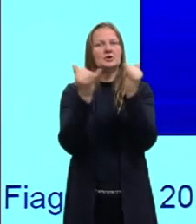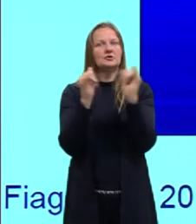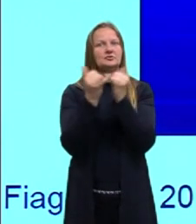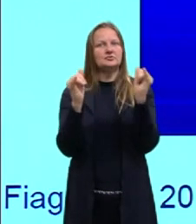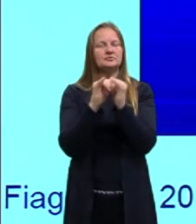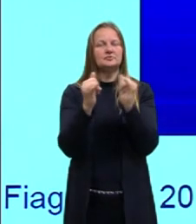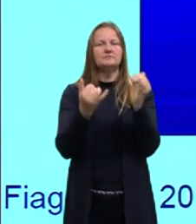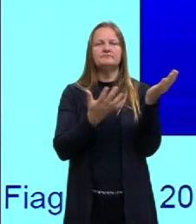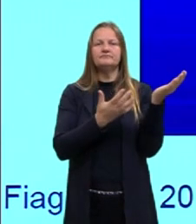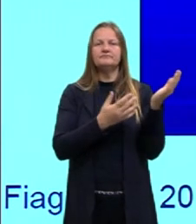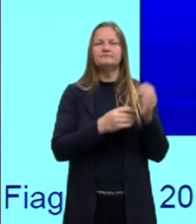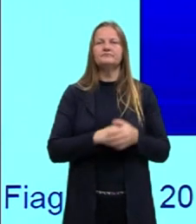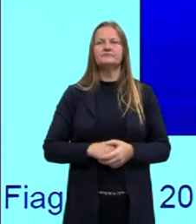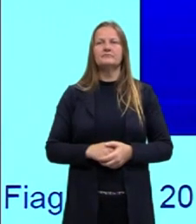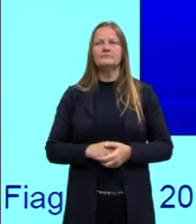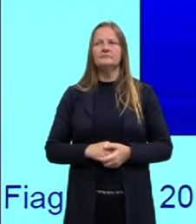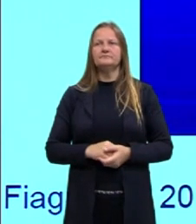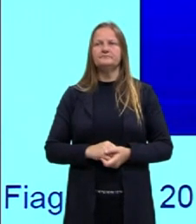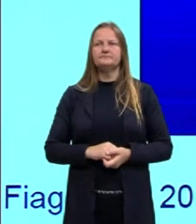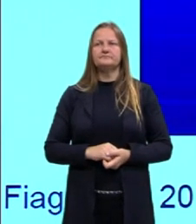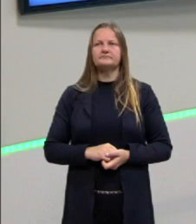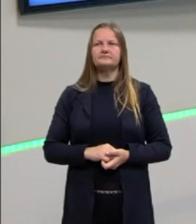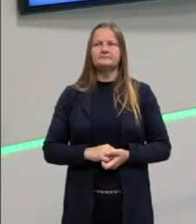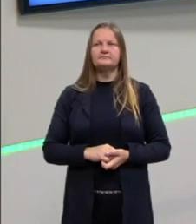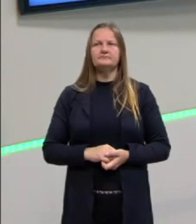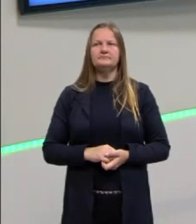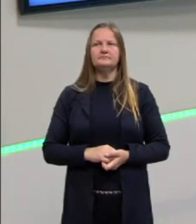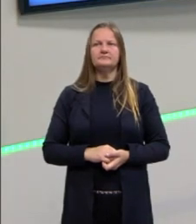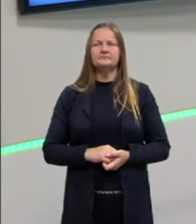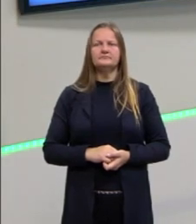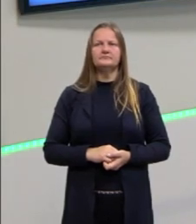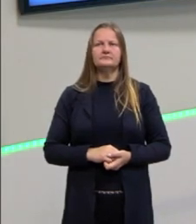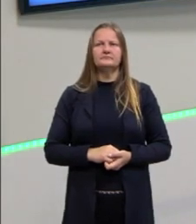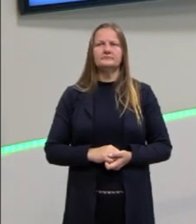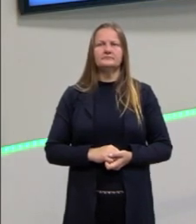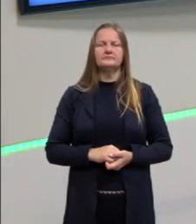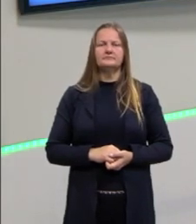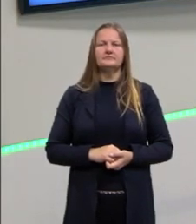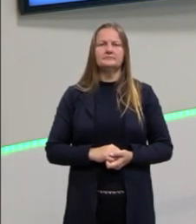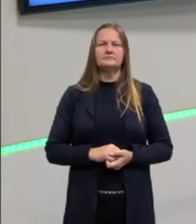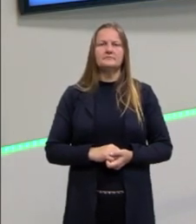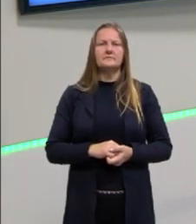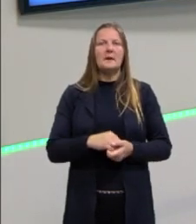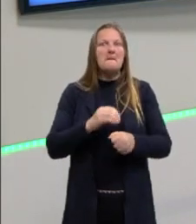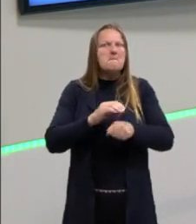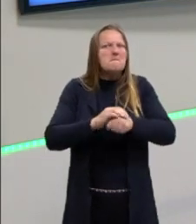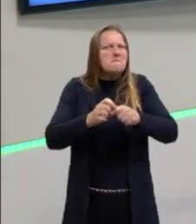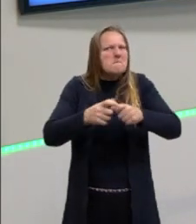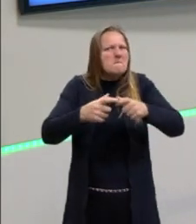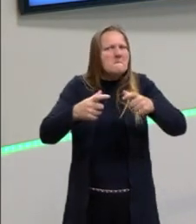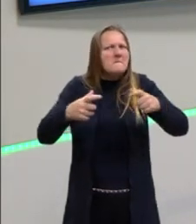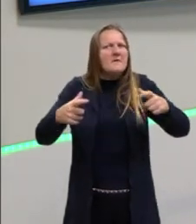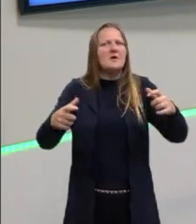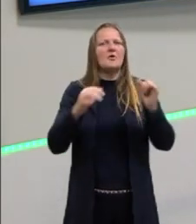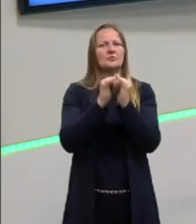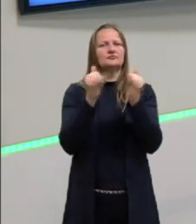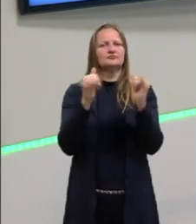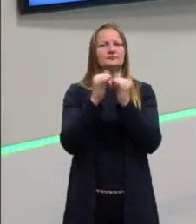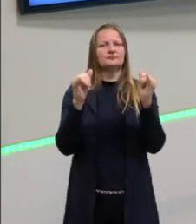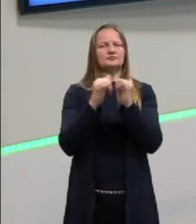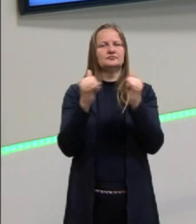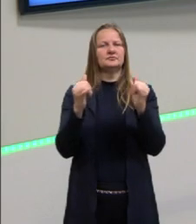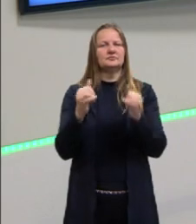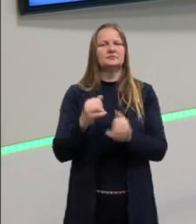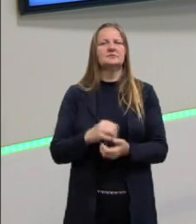incrível que pareça, é a nossa, Itaipu gera um pouco mais de energia elétrica, mas maior, de grande porte, é as Três